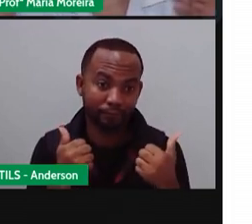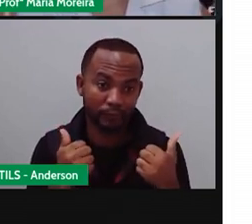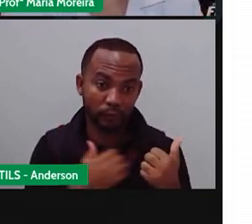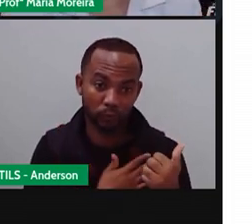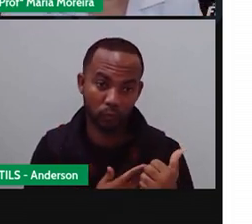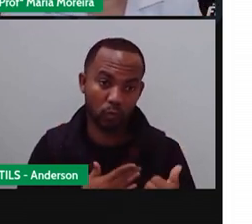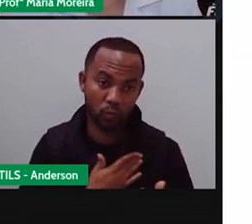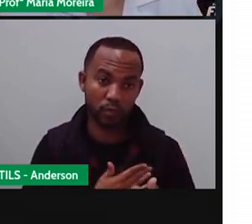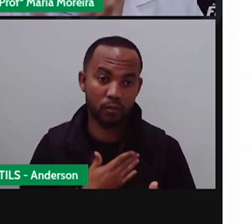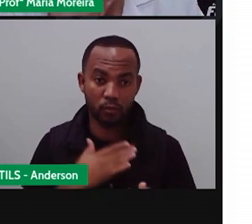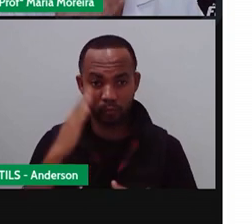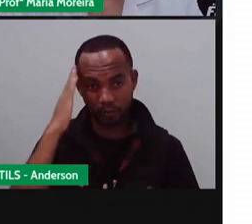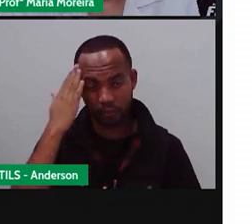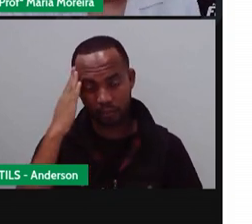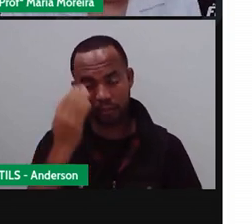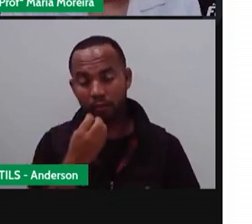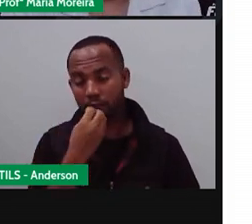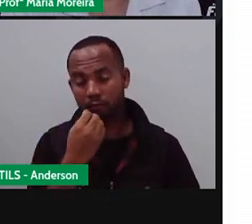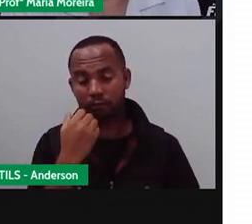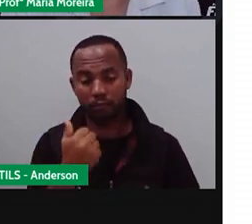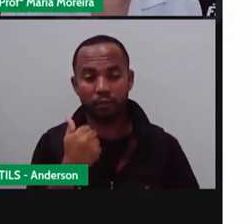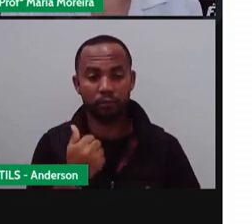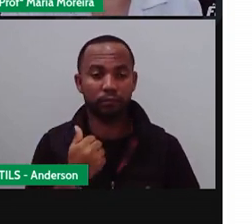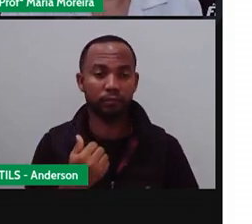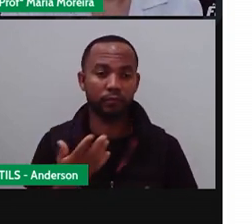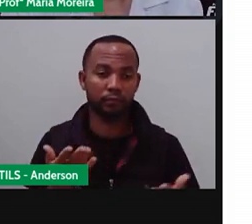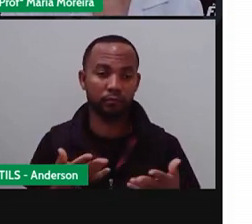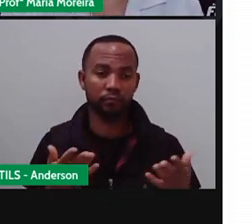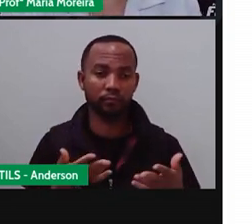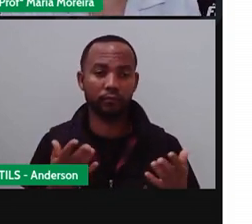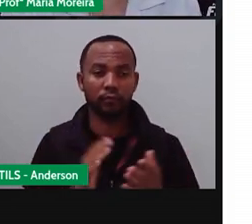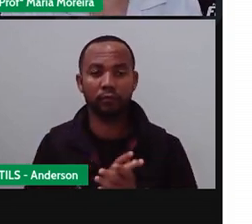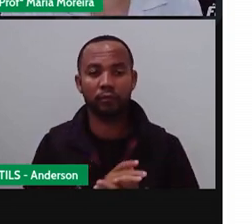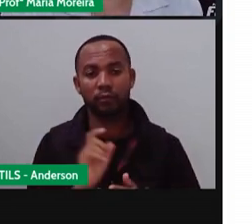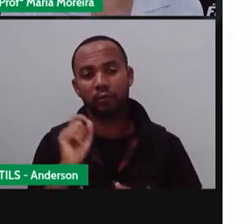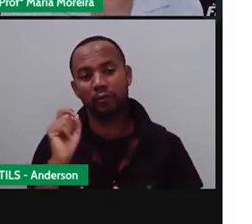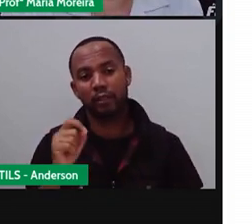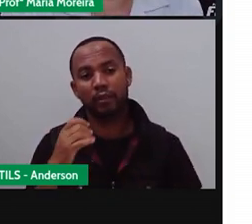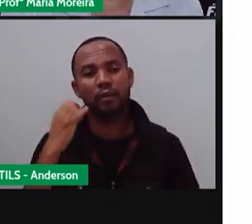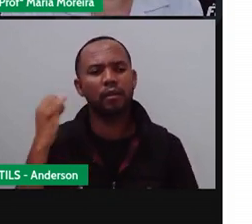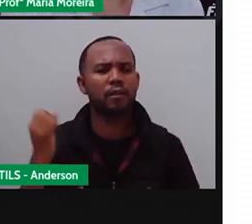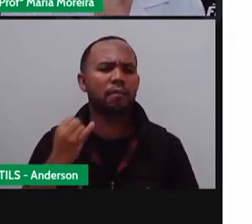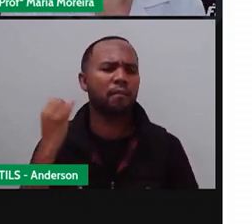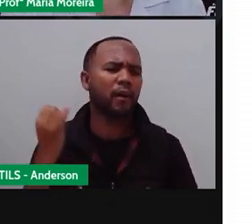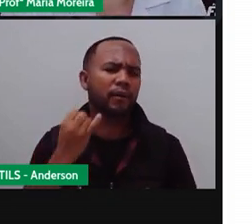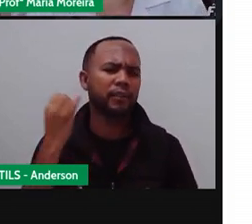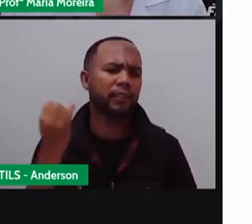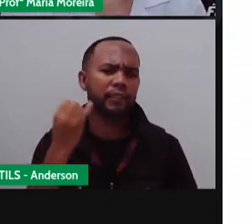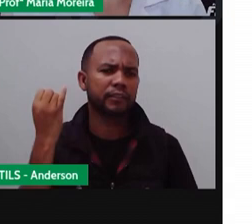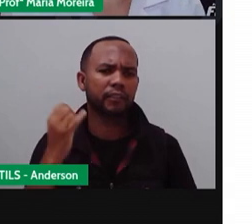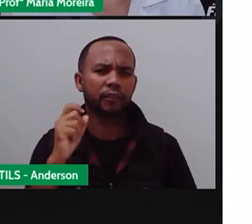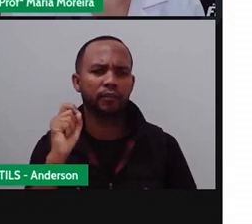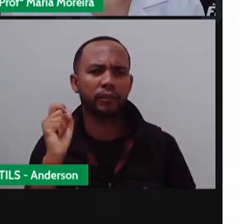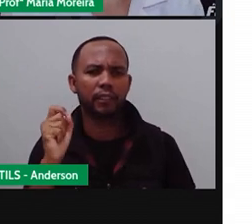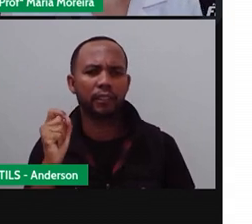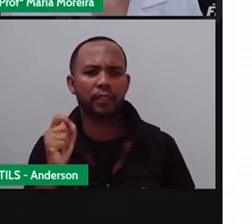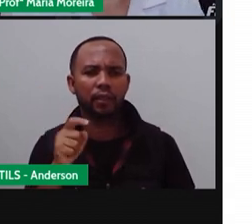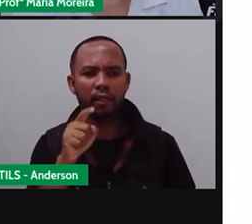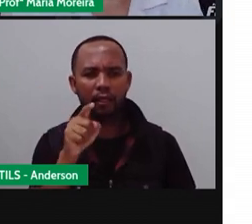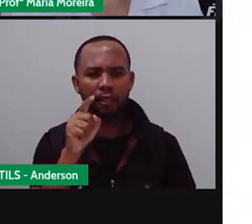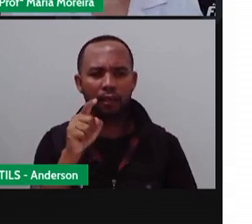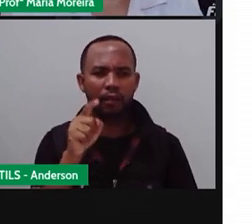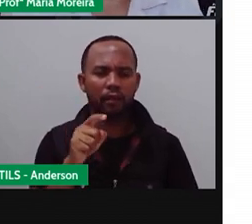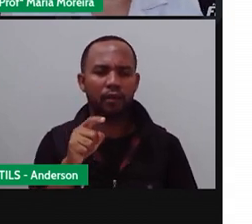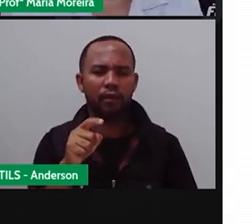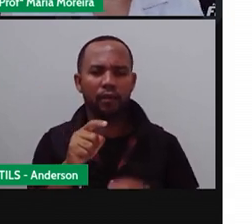vocês tenham compreendido esse conceito de lista, essa retomada aí, e compreendido a importância, né, dessa lista científica aí, que é